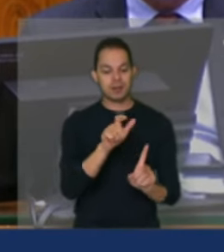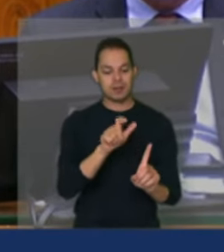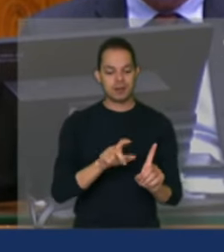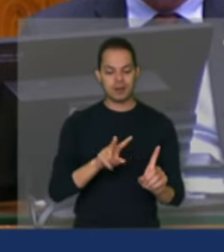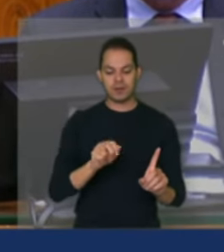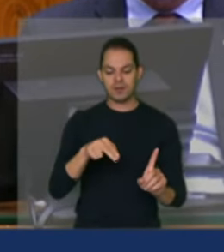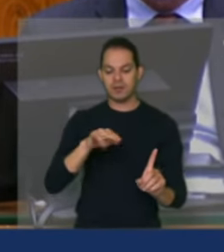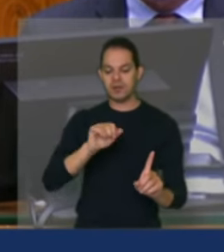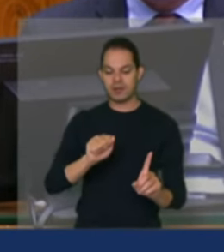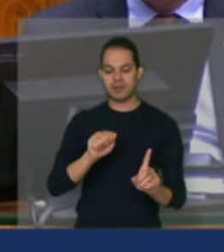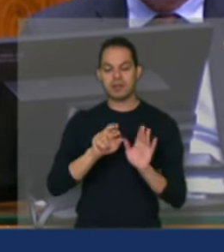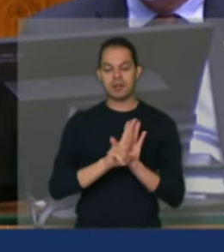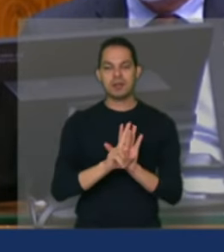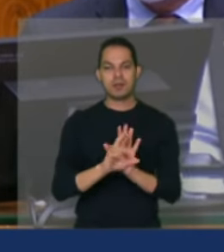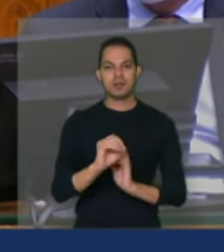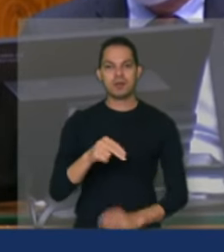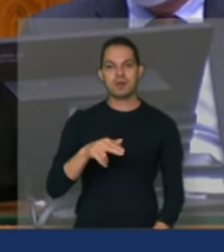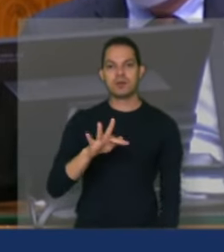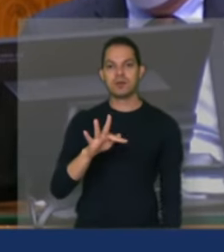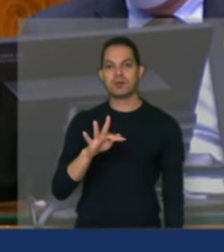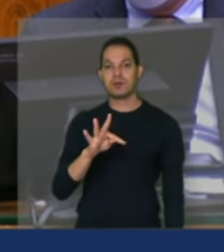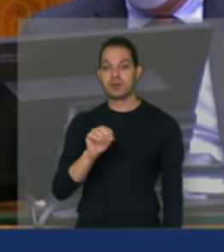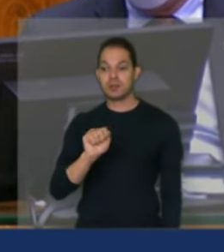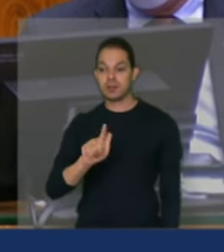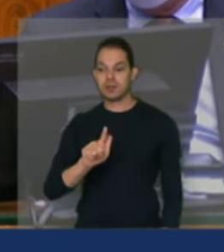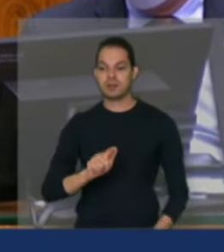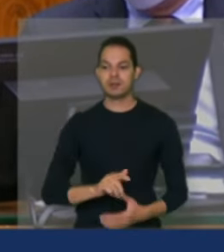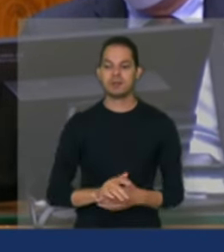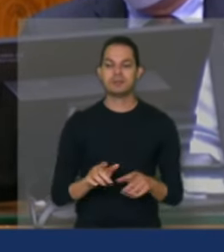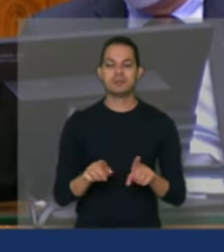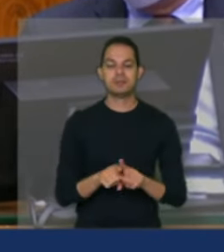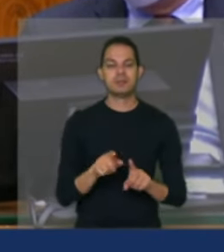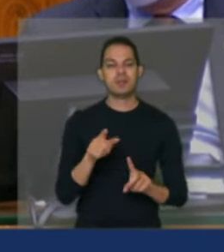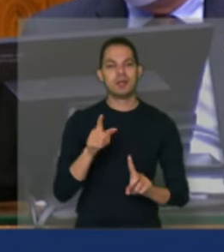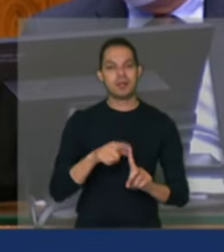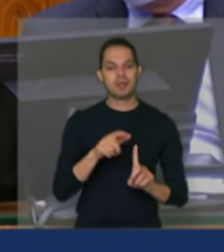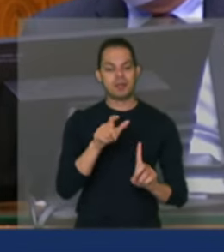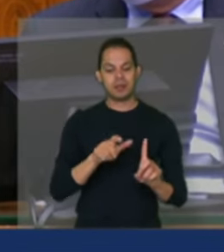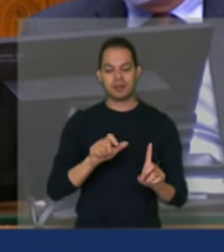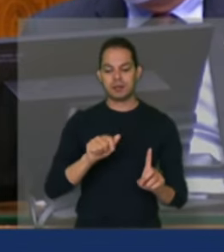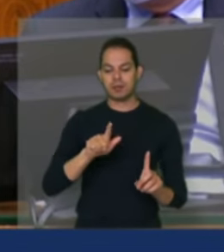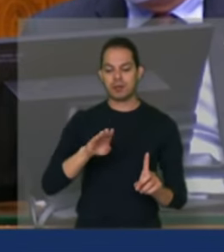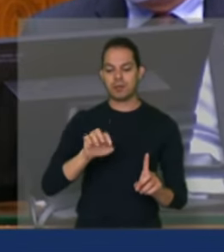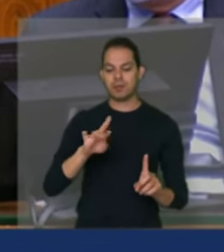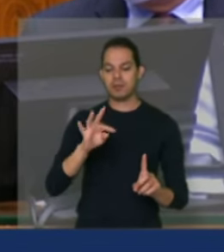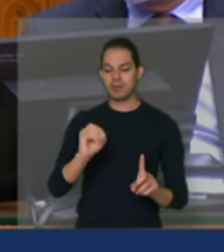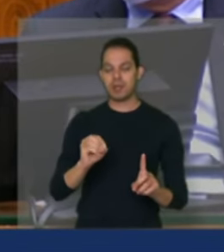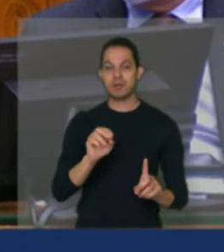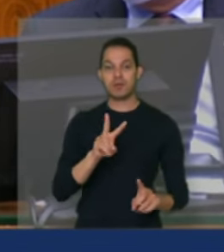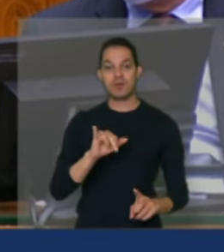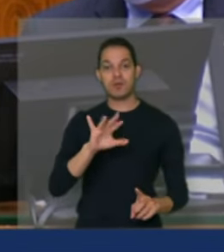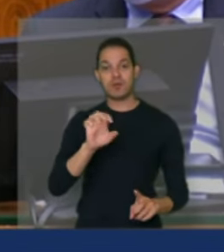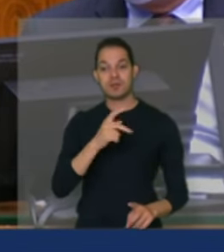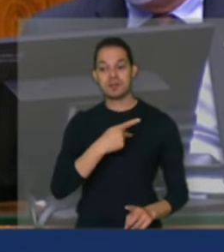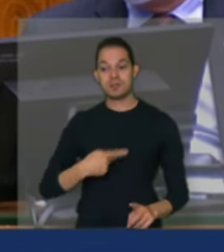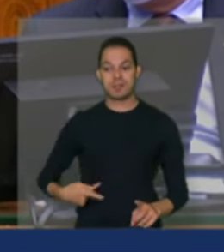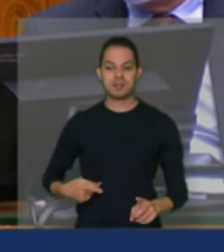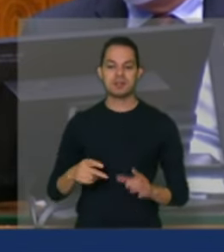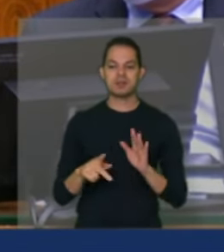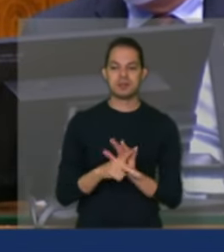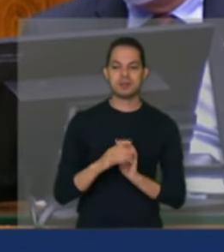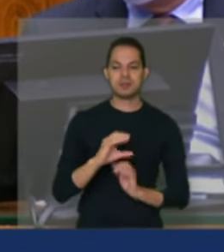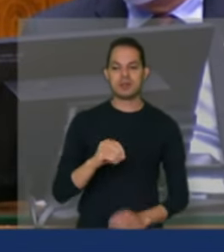representando a CONTAG, o Alberto Brocos, aqui também, nosso vice-presidente da CONTAG,